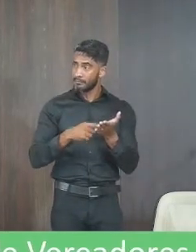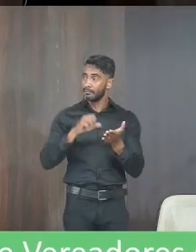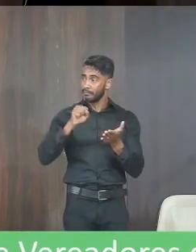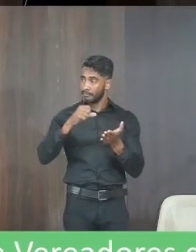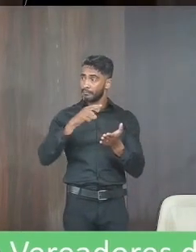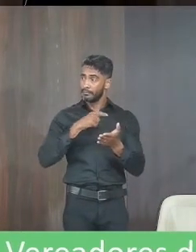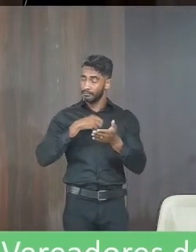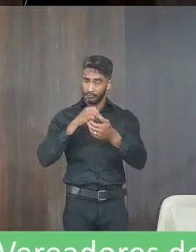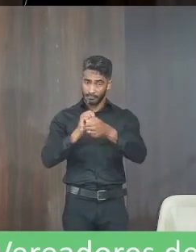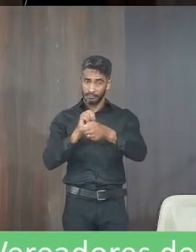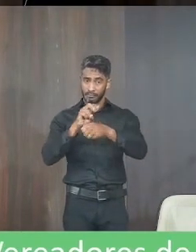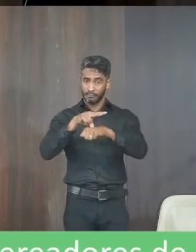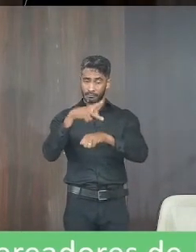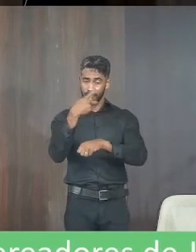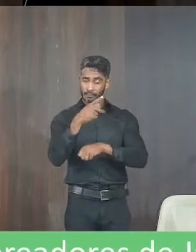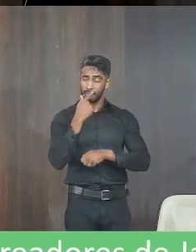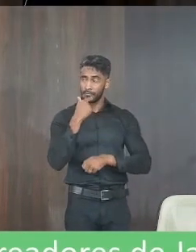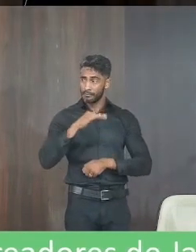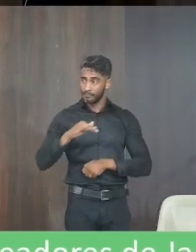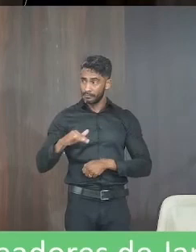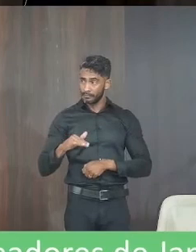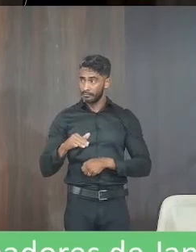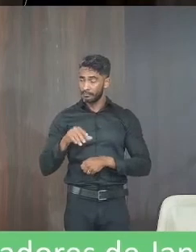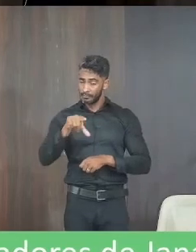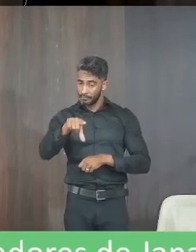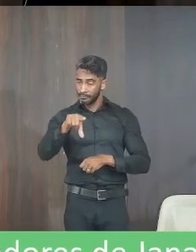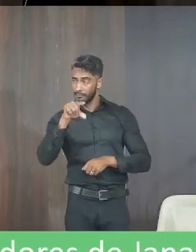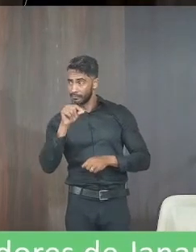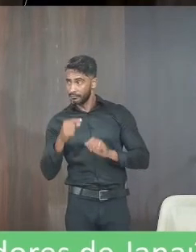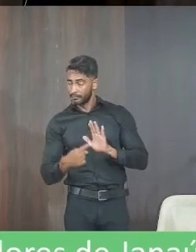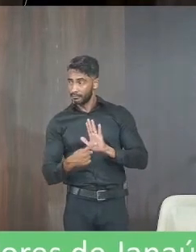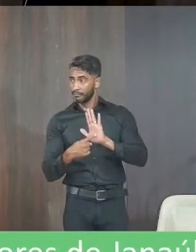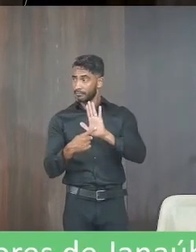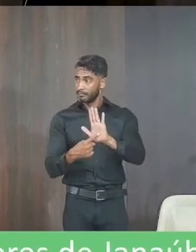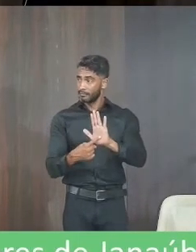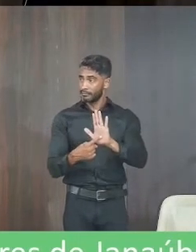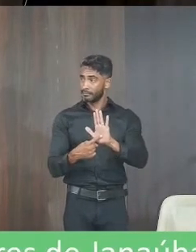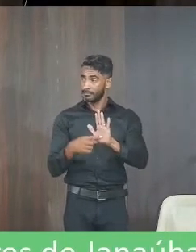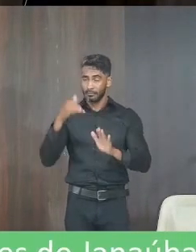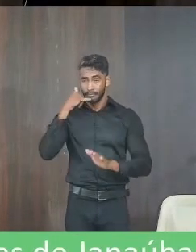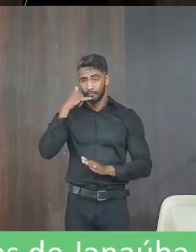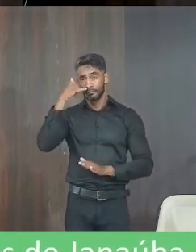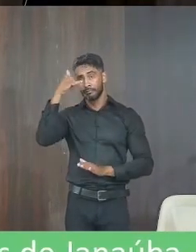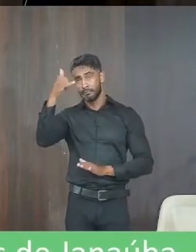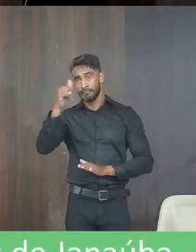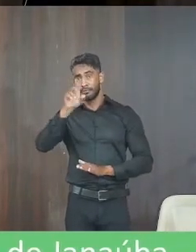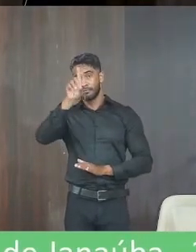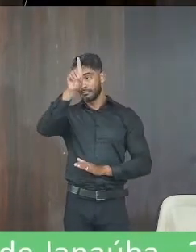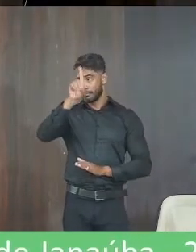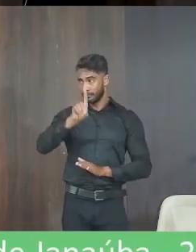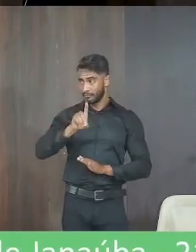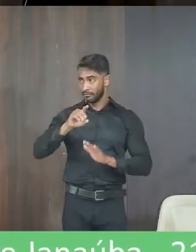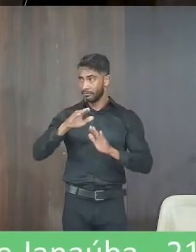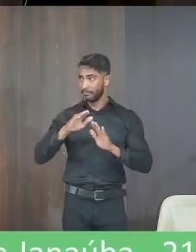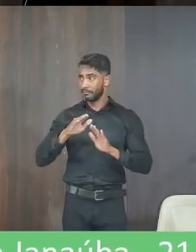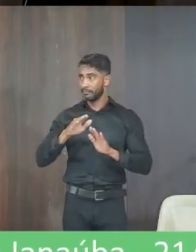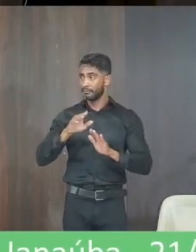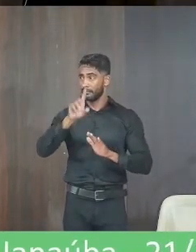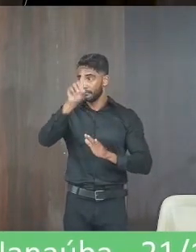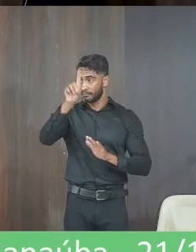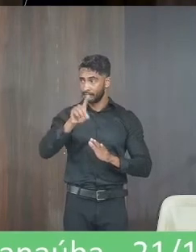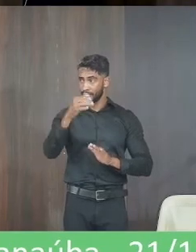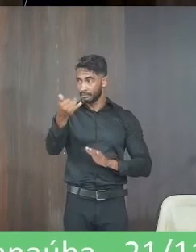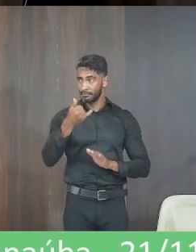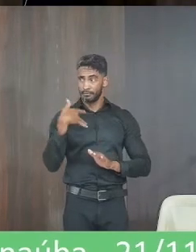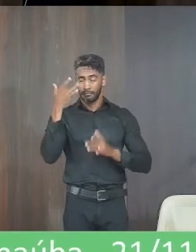que tinha essa vaga disponível aí com essa decisão que ela me apresentou eu liguei na diretora na Ivani ela